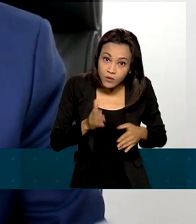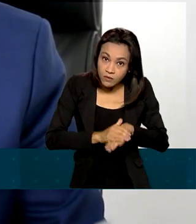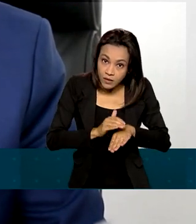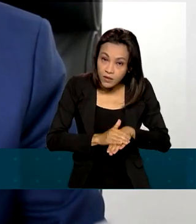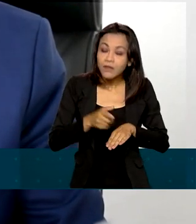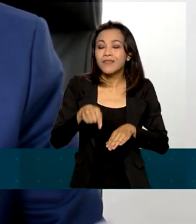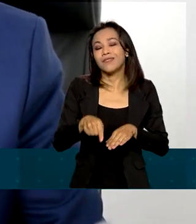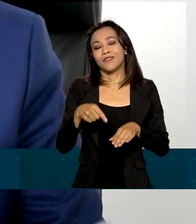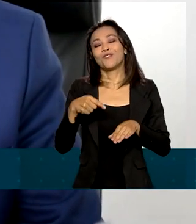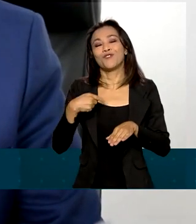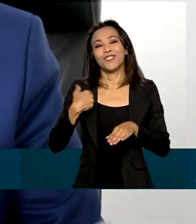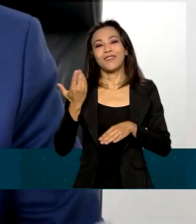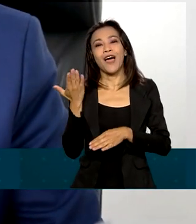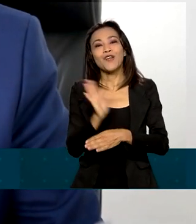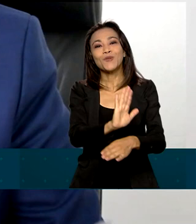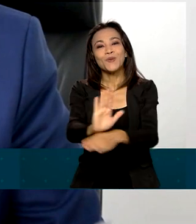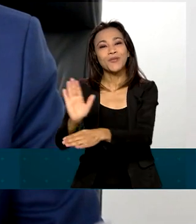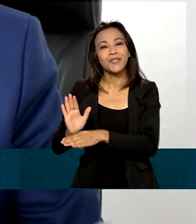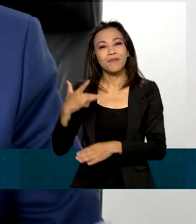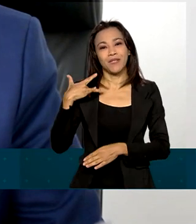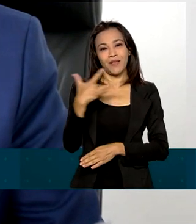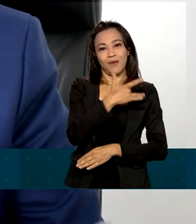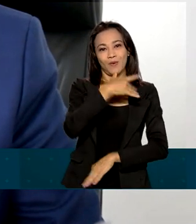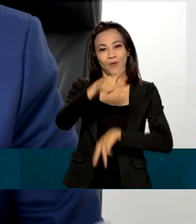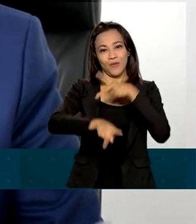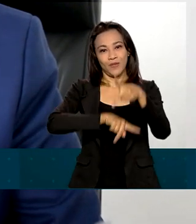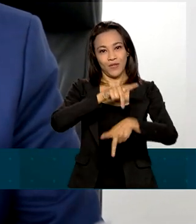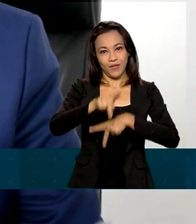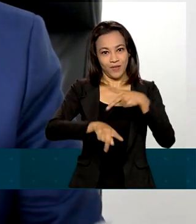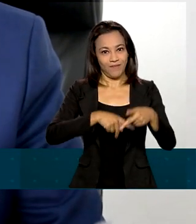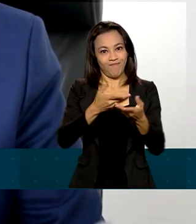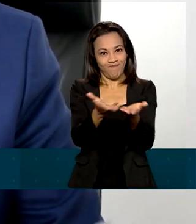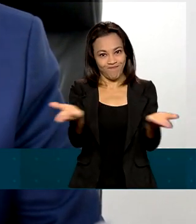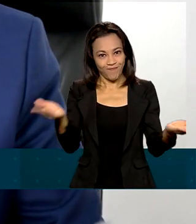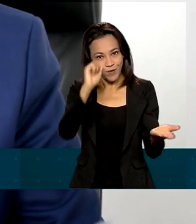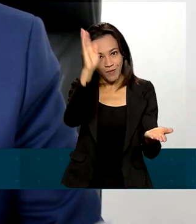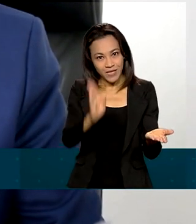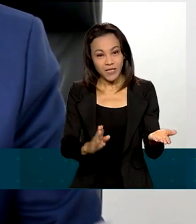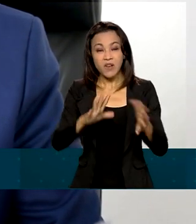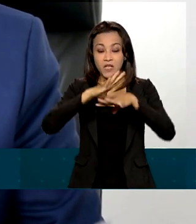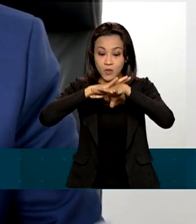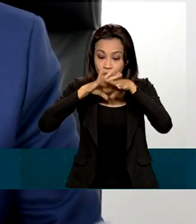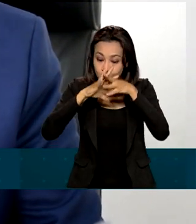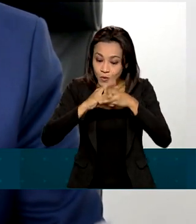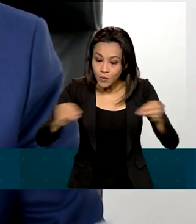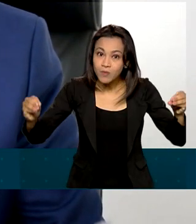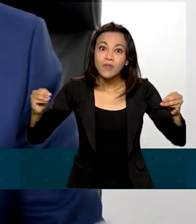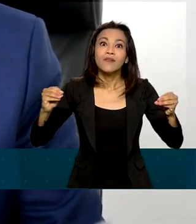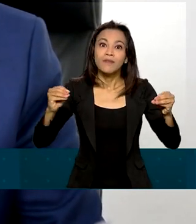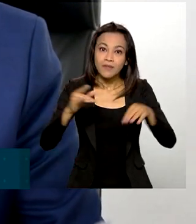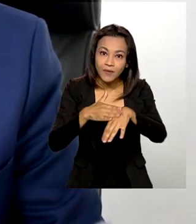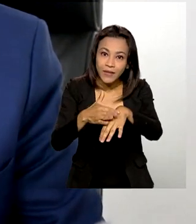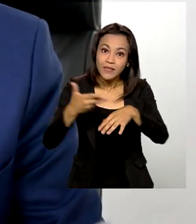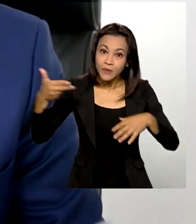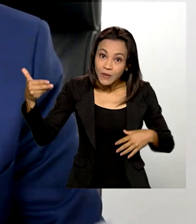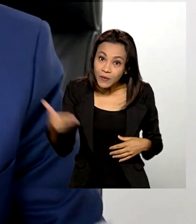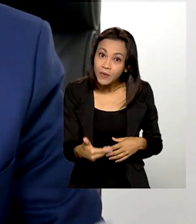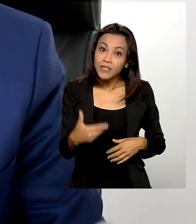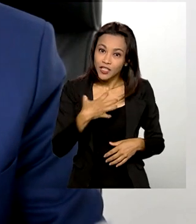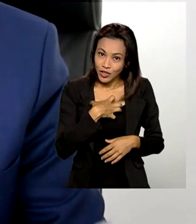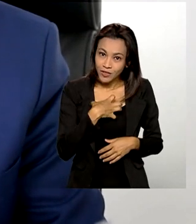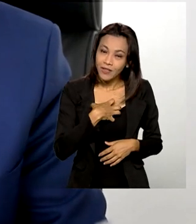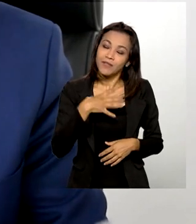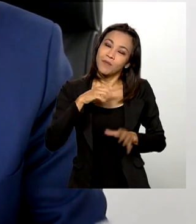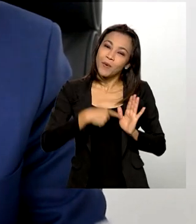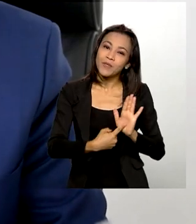você está contribuindo para a saúde pública brasileira, para a erradicação de doenças e com isso, você está mostrando